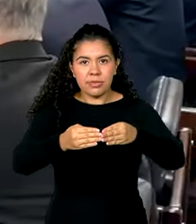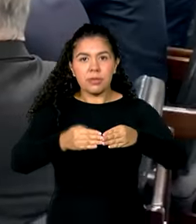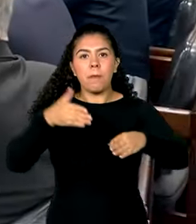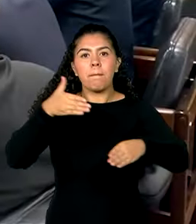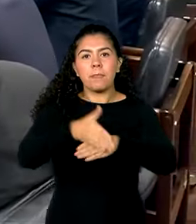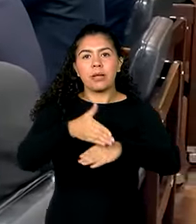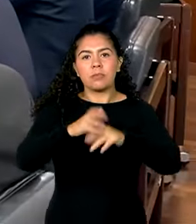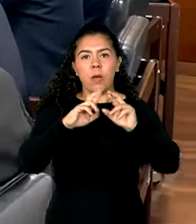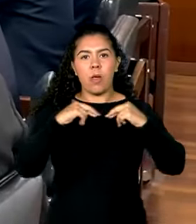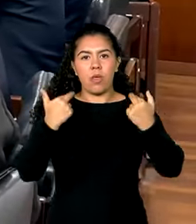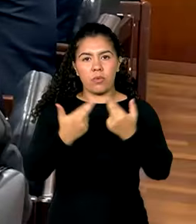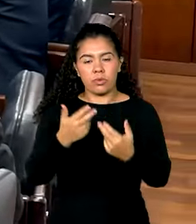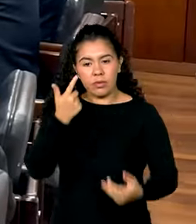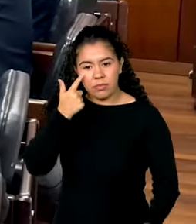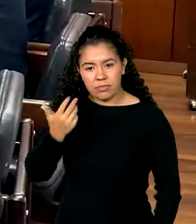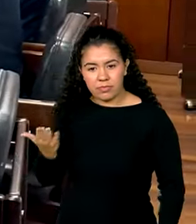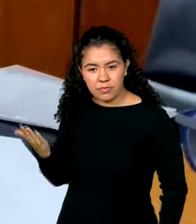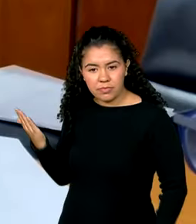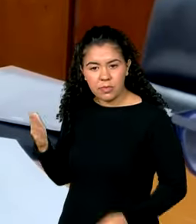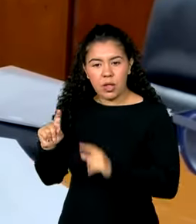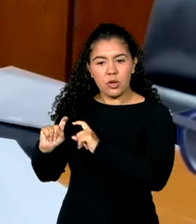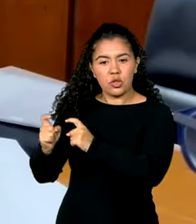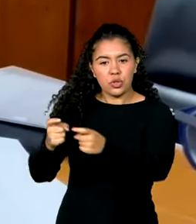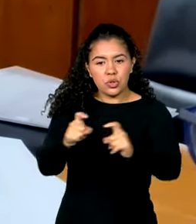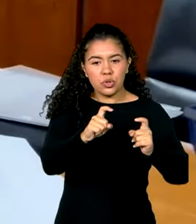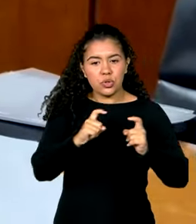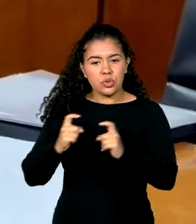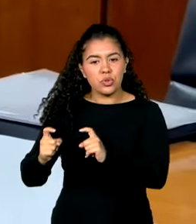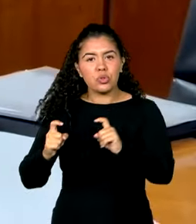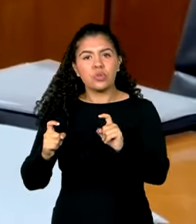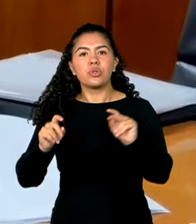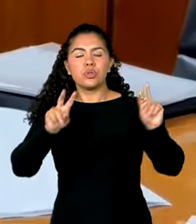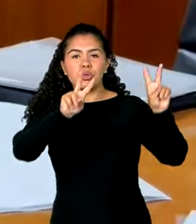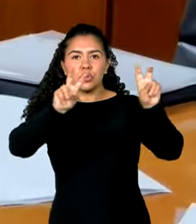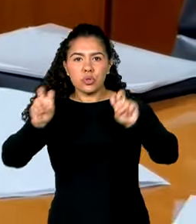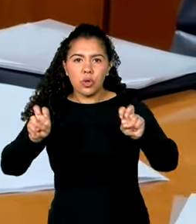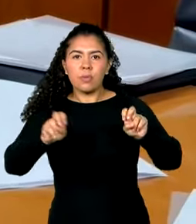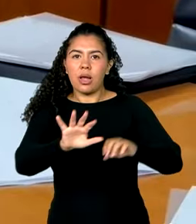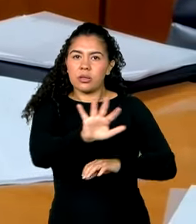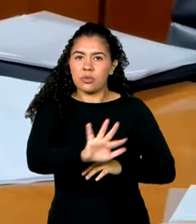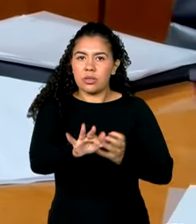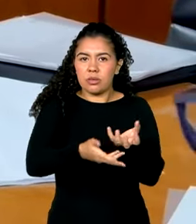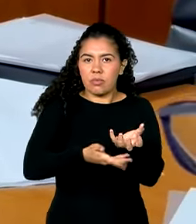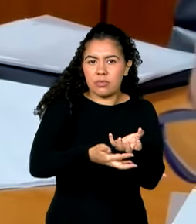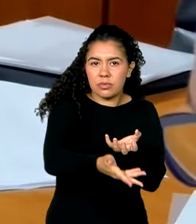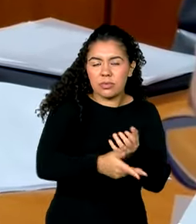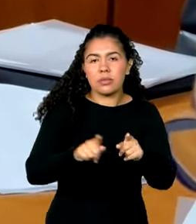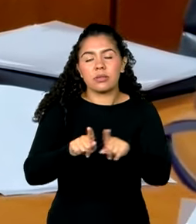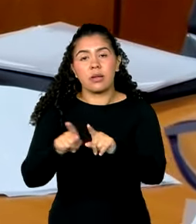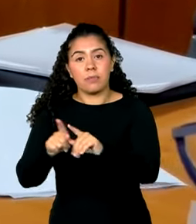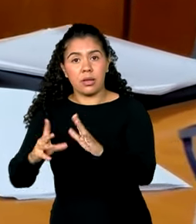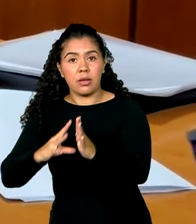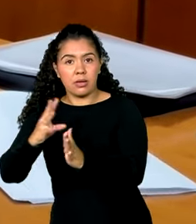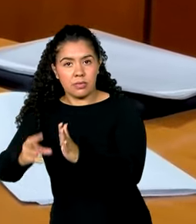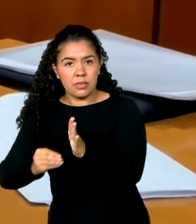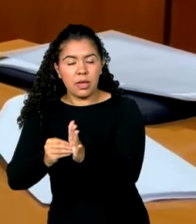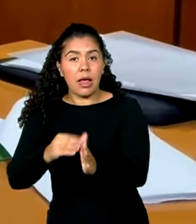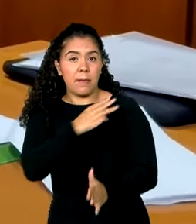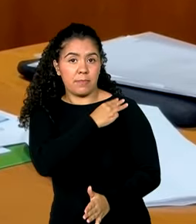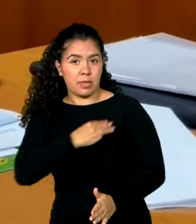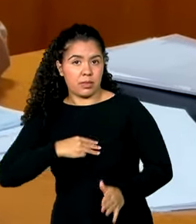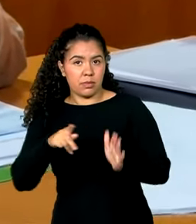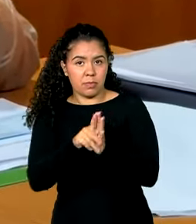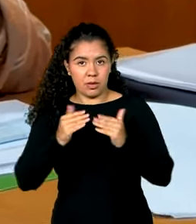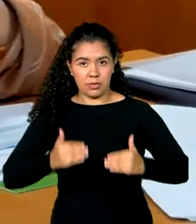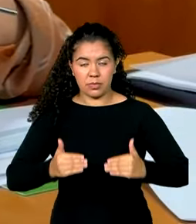instalada pelo governo federal para discutir a estiagem no Pantanal e na Amazônia. A ministra do Meio Ambiente e Mudança do Clima disse que já